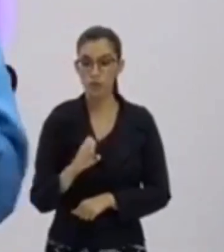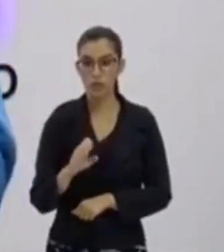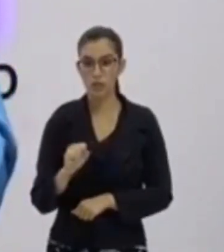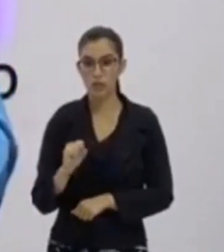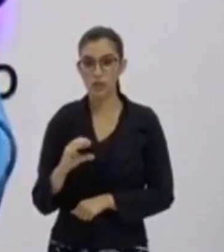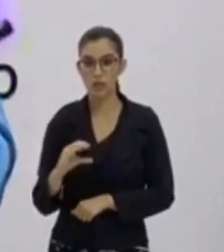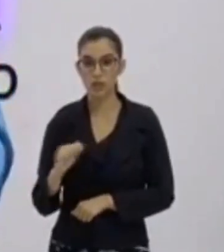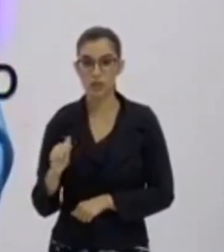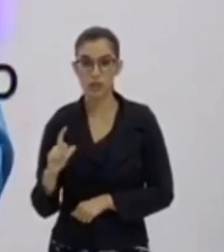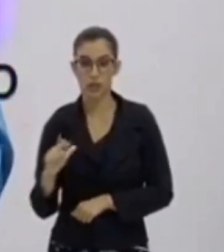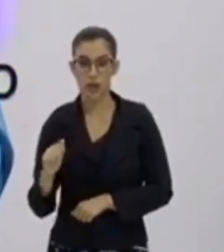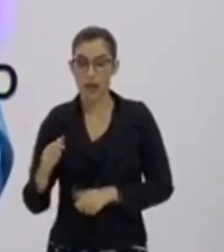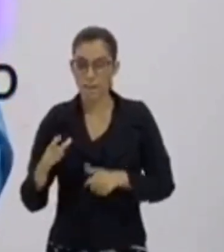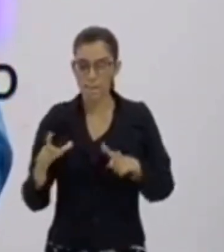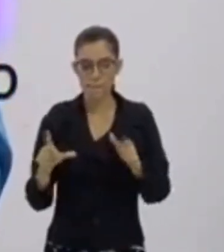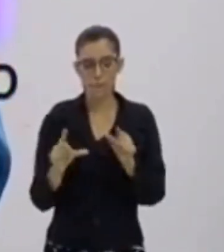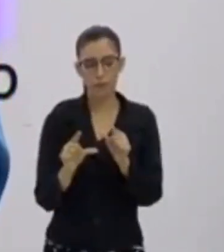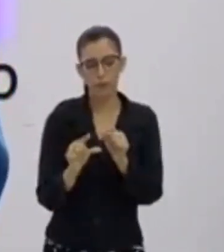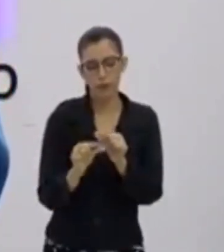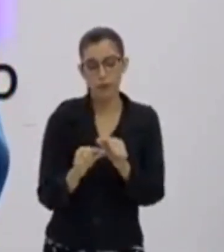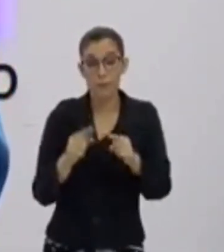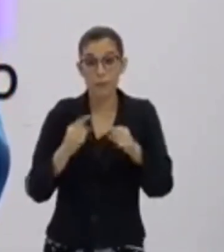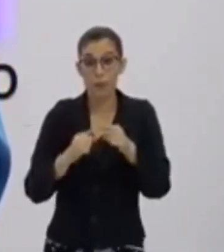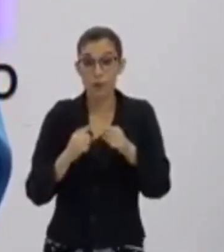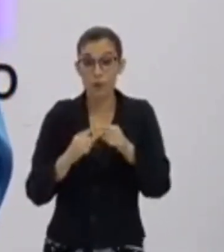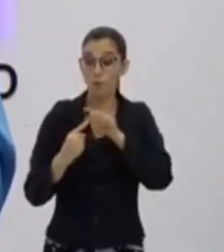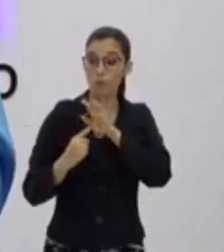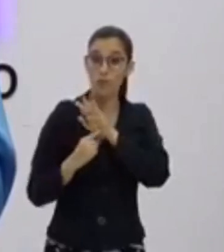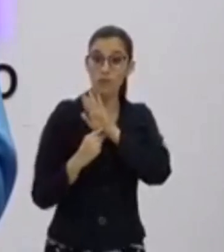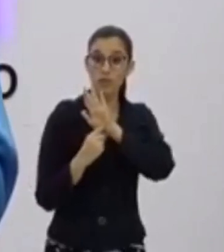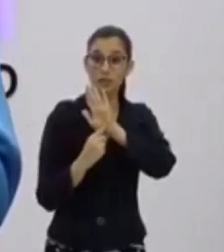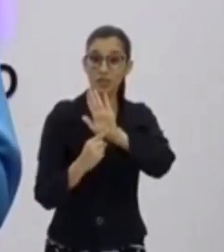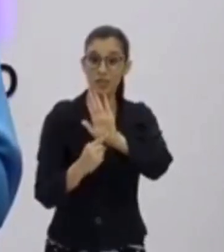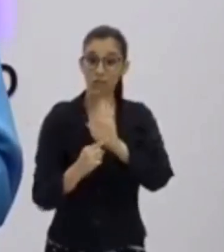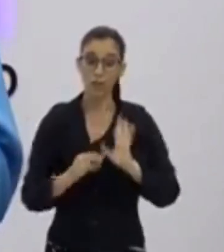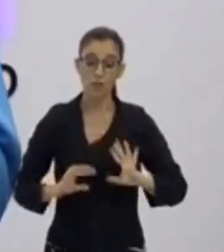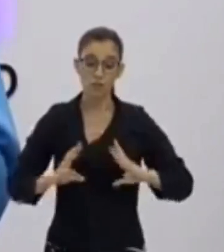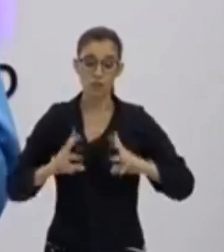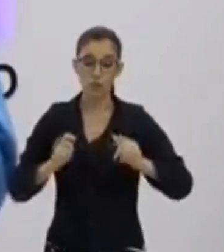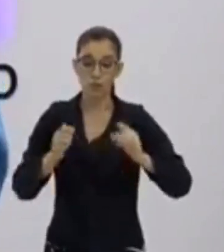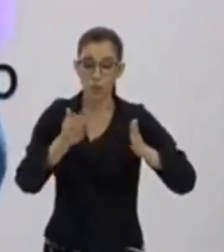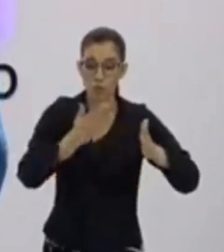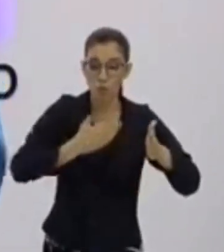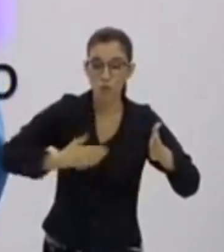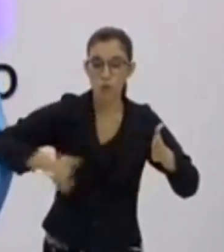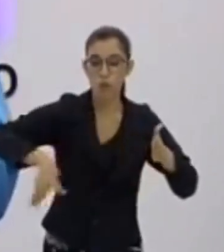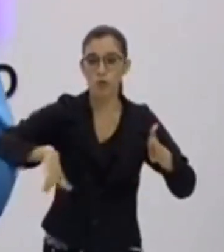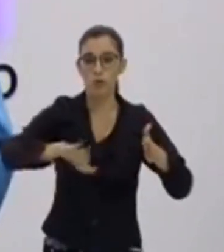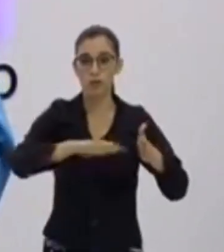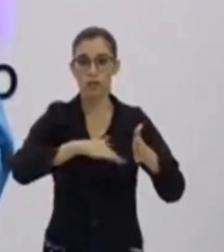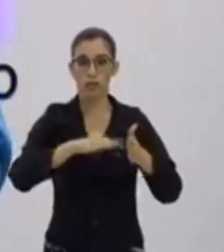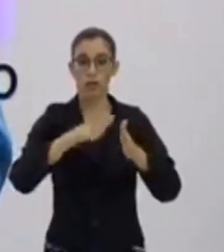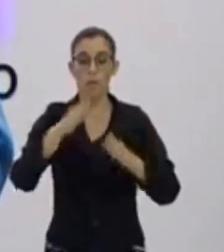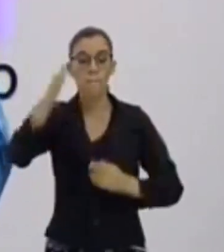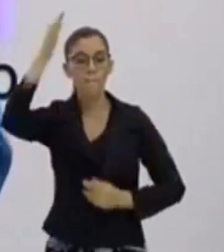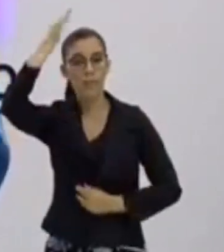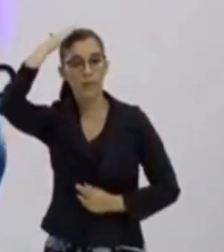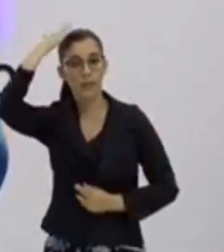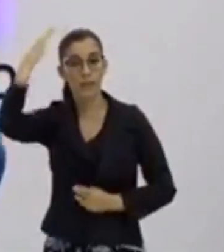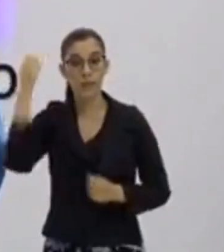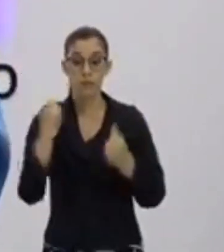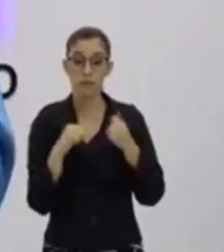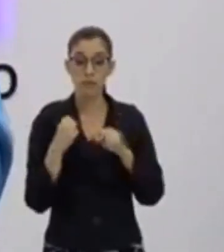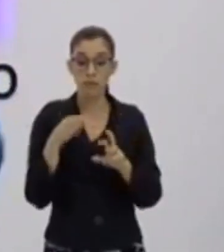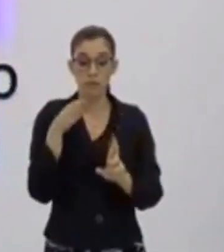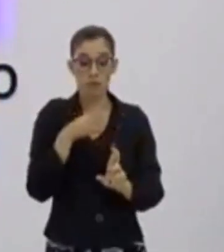vastidão no território paraense. Então, isso daí faz com que você tenha que representá-lo em um plano,